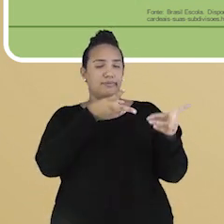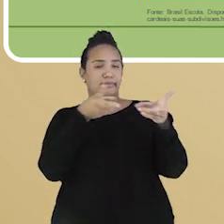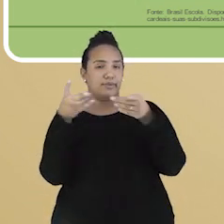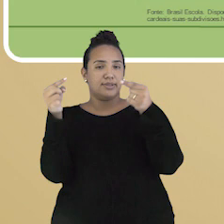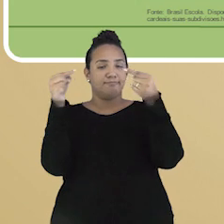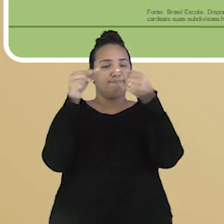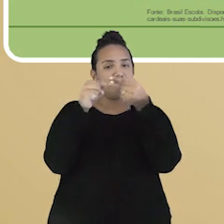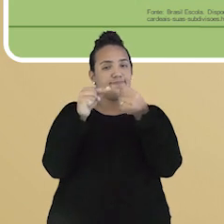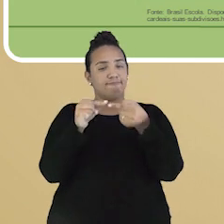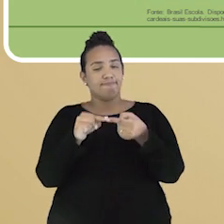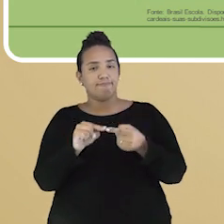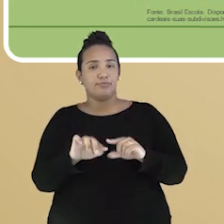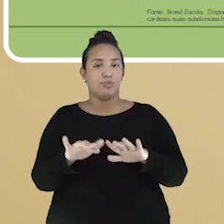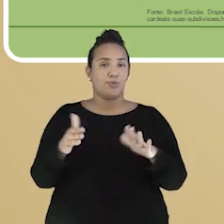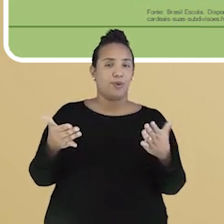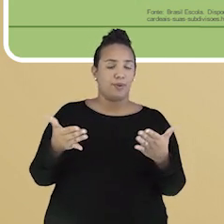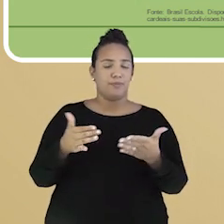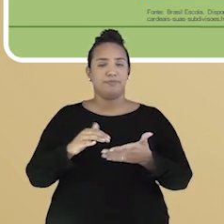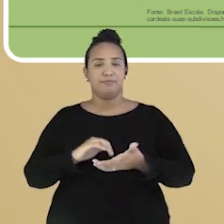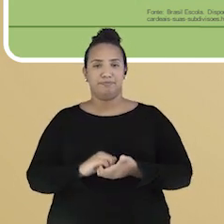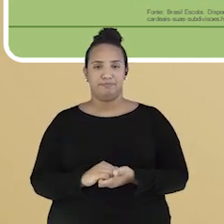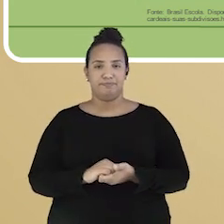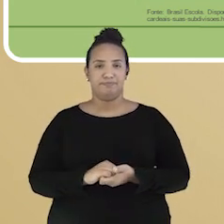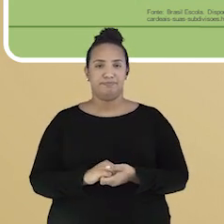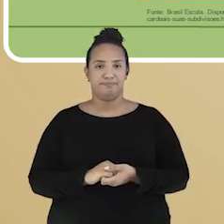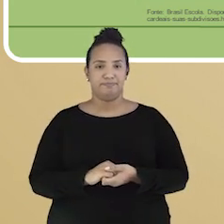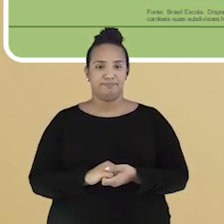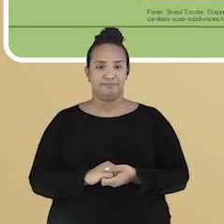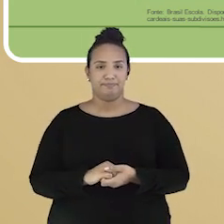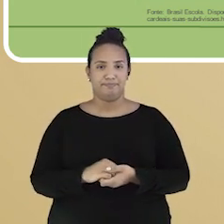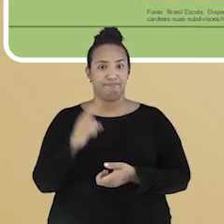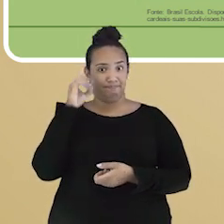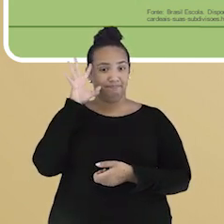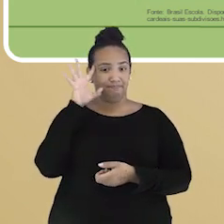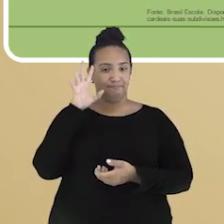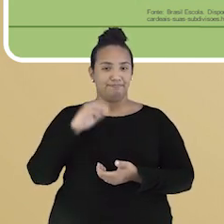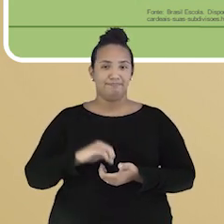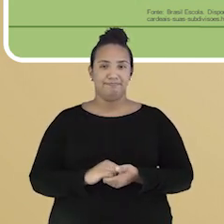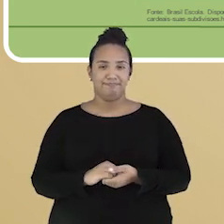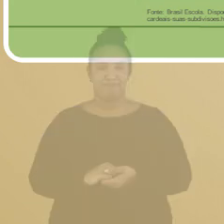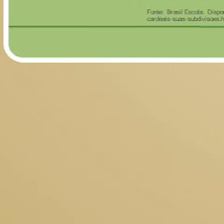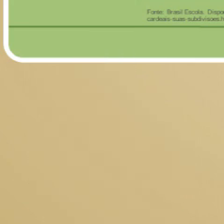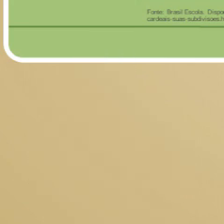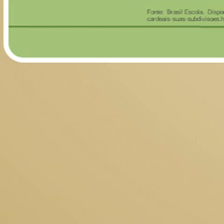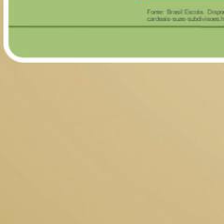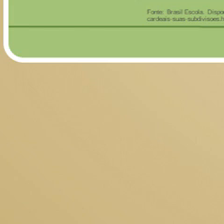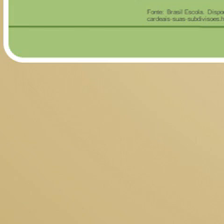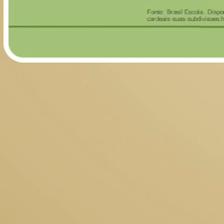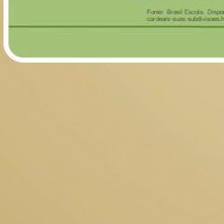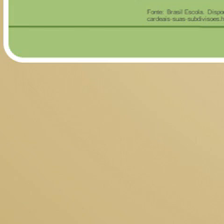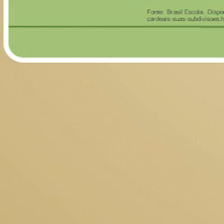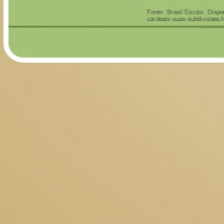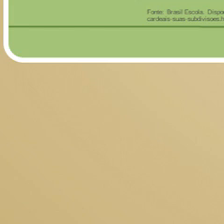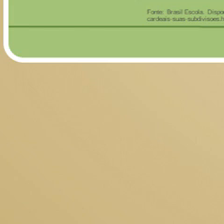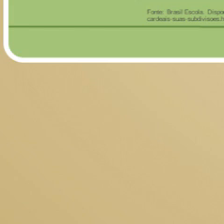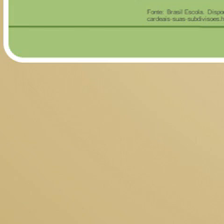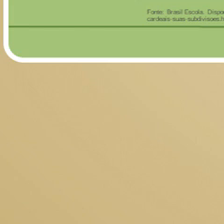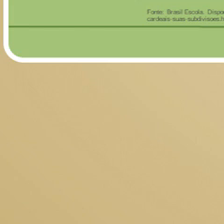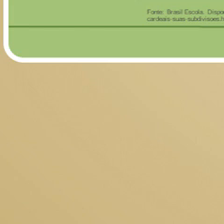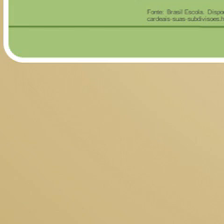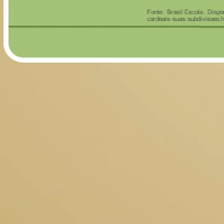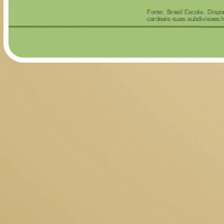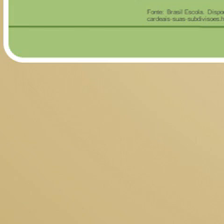saber identificar aonde ficam os pontos cardeais ali na rosa dos ventos. Pode pensar. Tchau. Tchau.